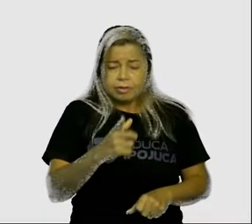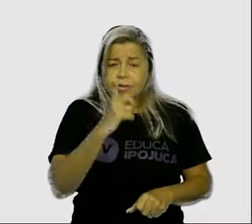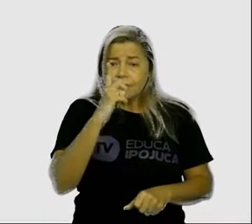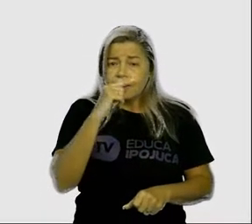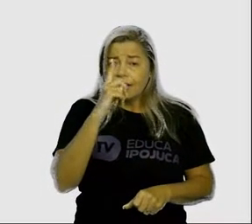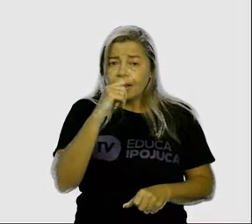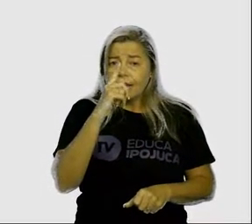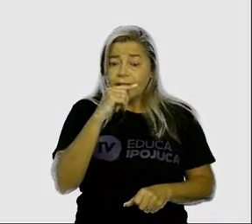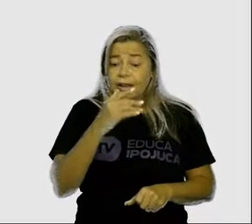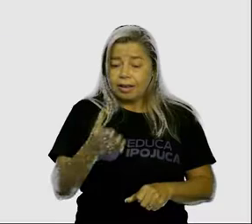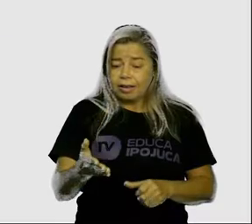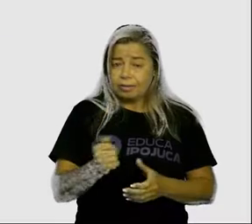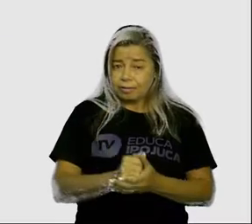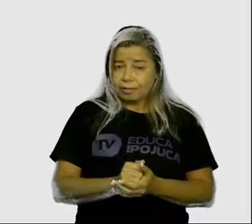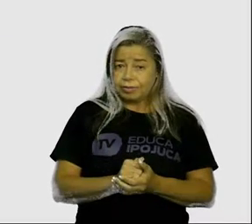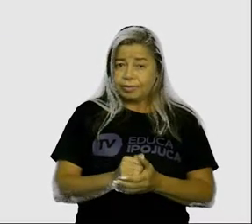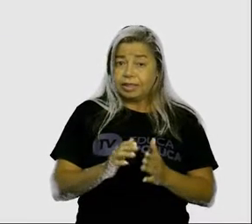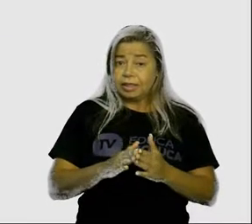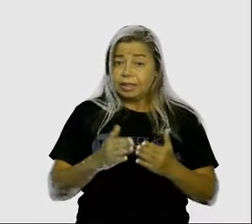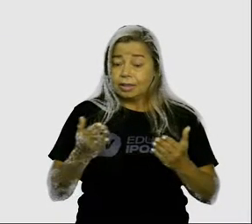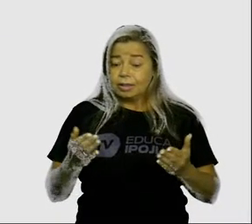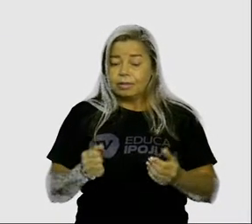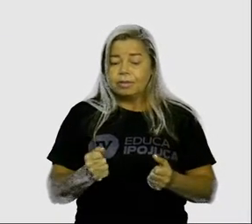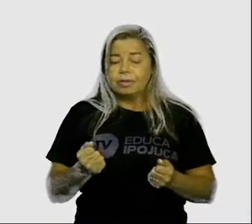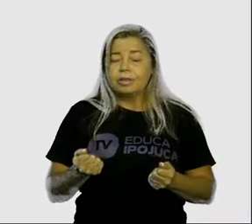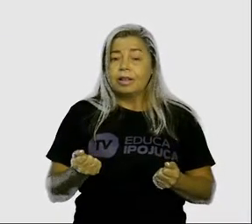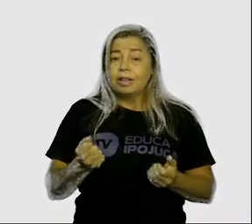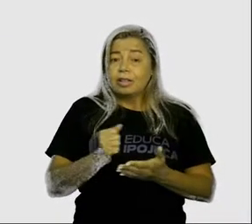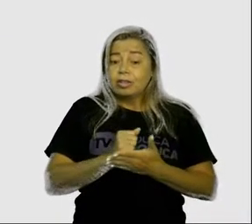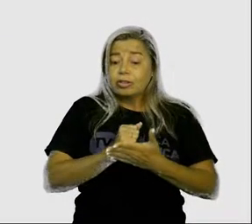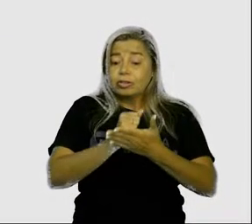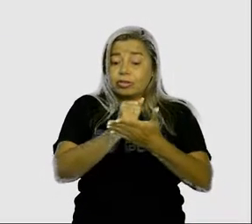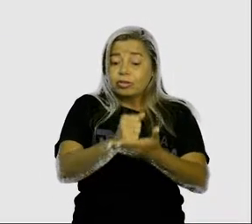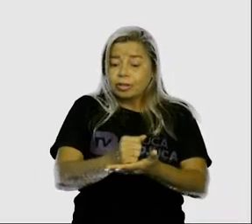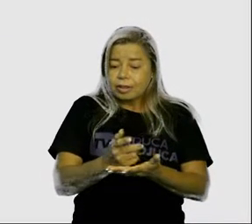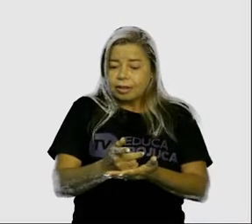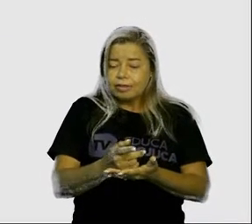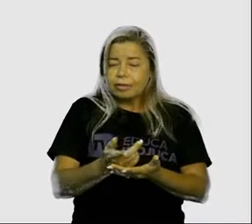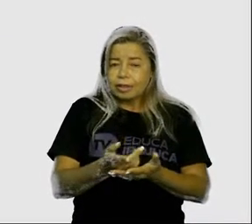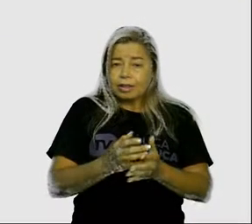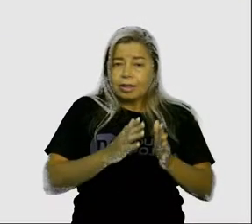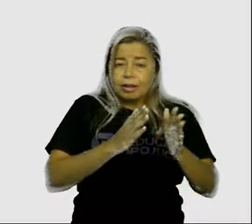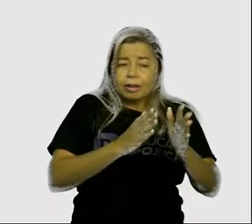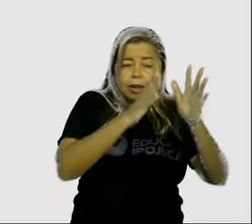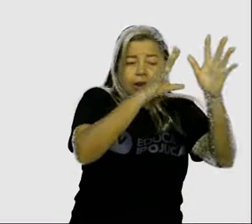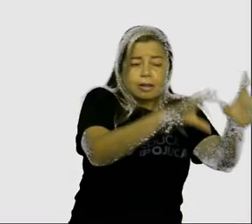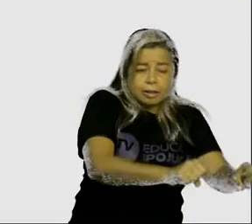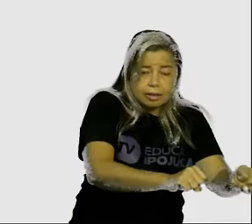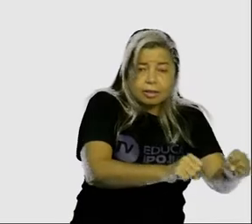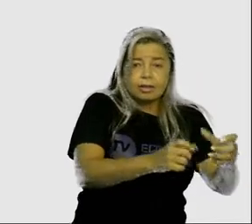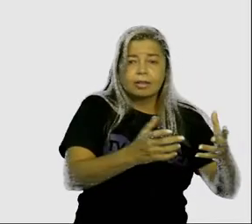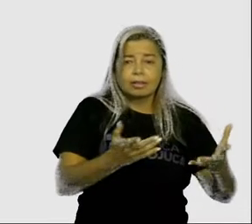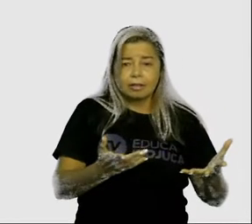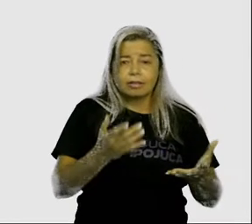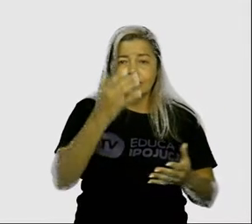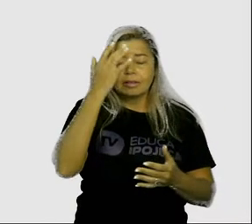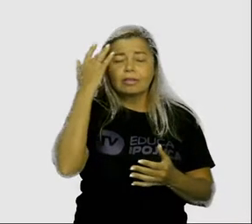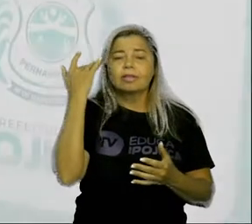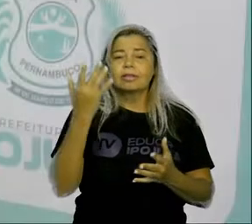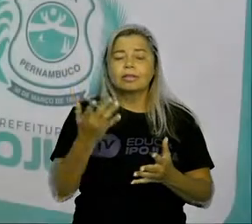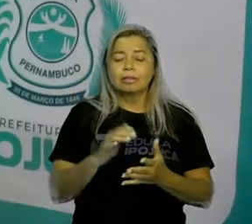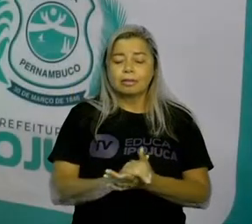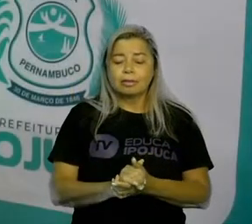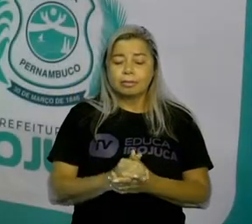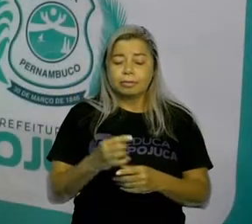caça. Então, veja aí que interessante. Eles começaram a procurar locais perto dos rios. Nesses